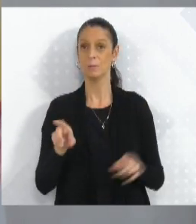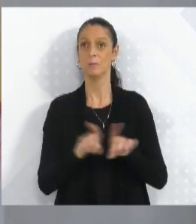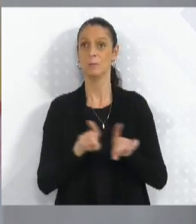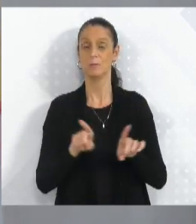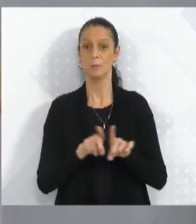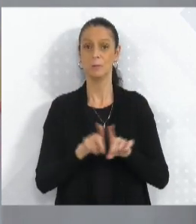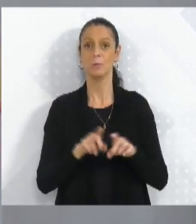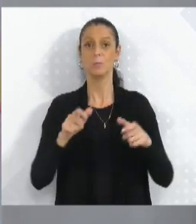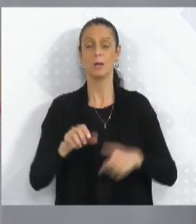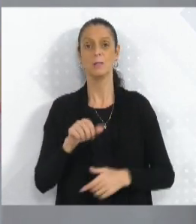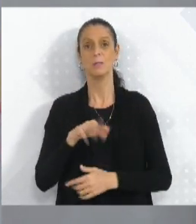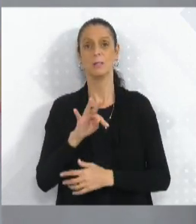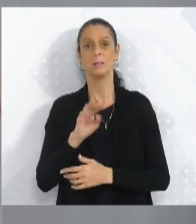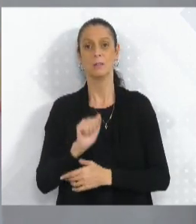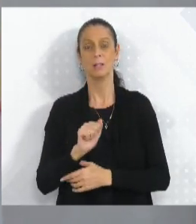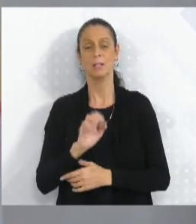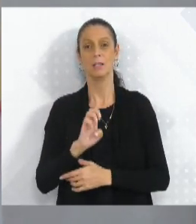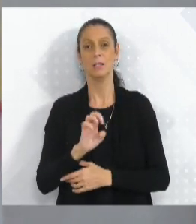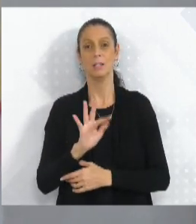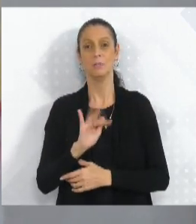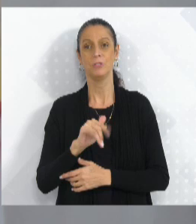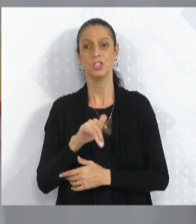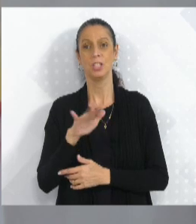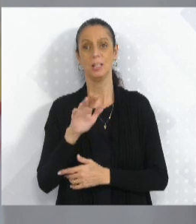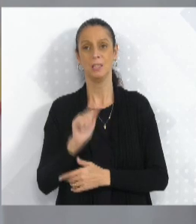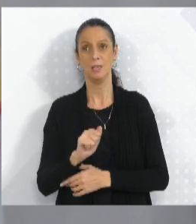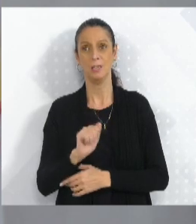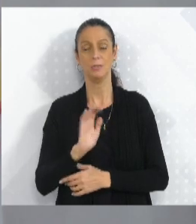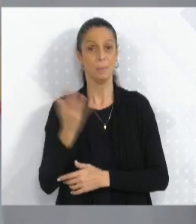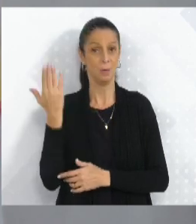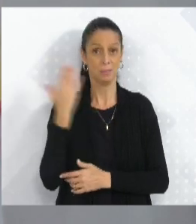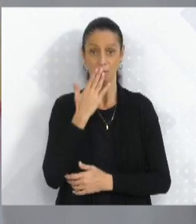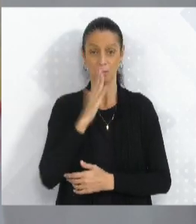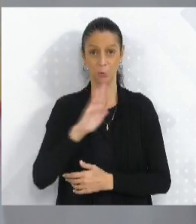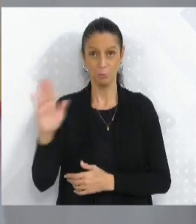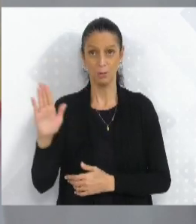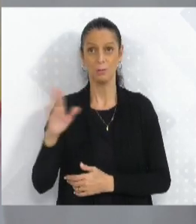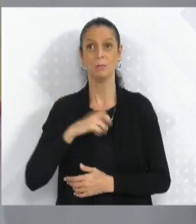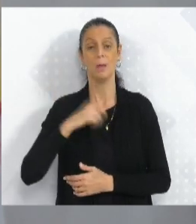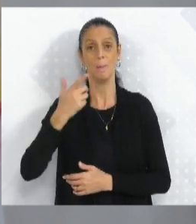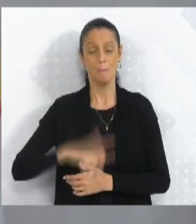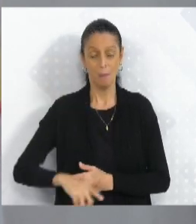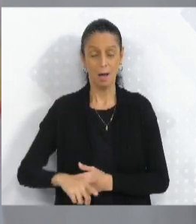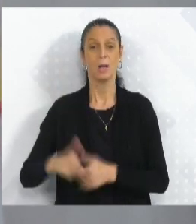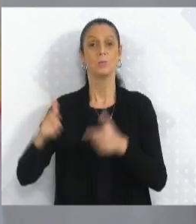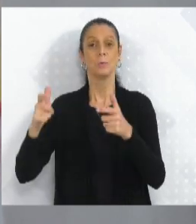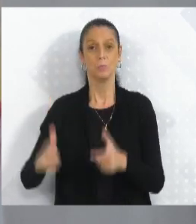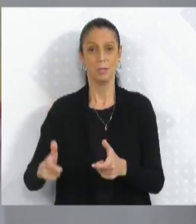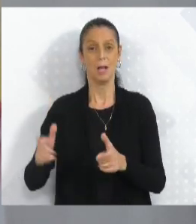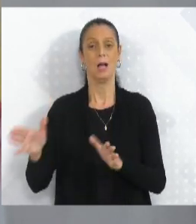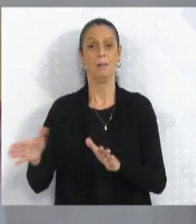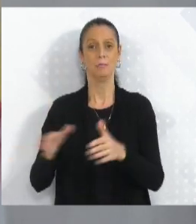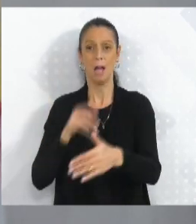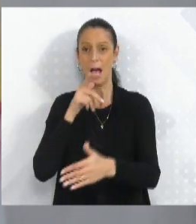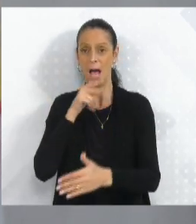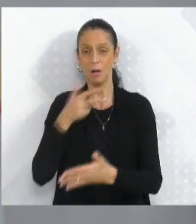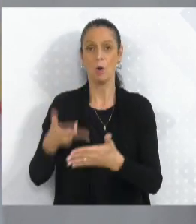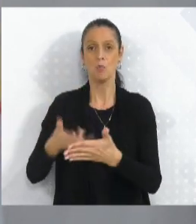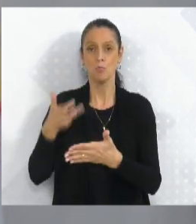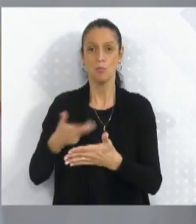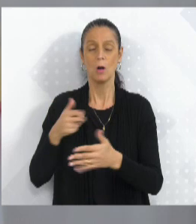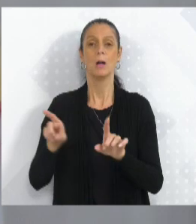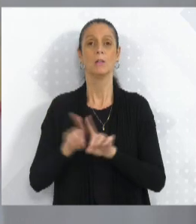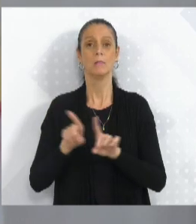da Santa Efigênia, porque nós tínhamos uma promessa de mais uma bomba e os geradores.